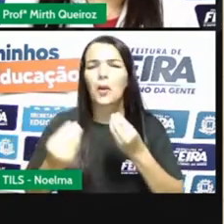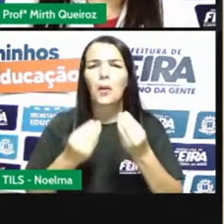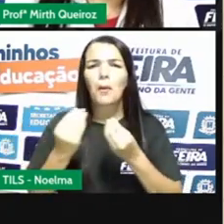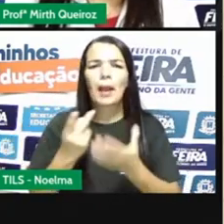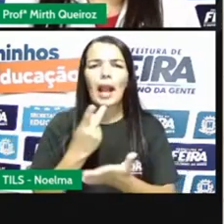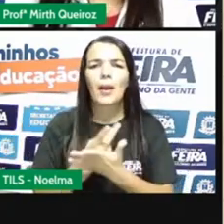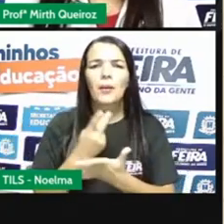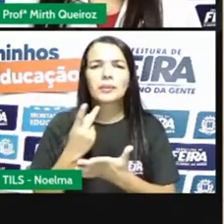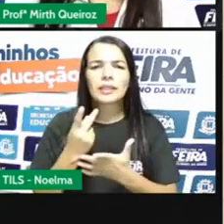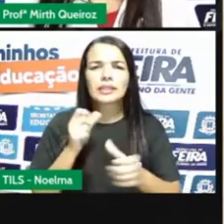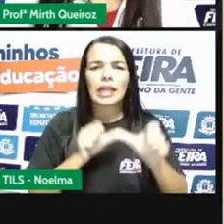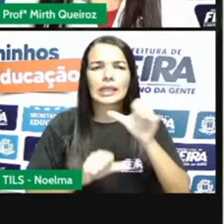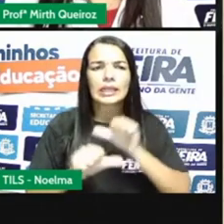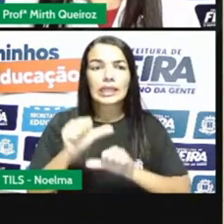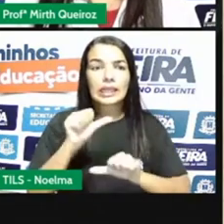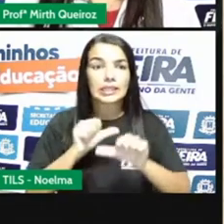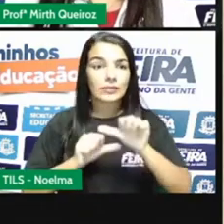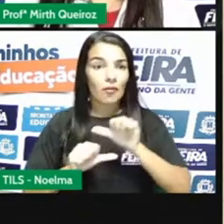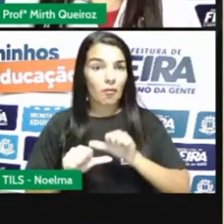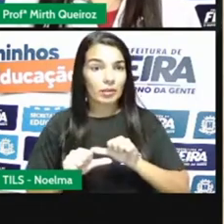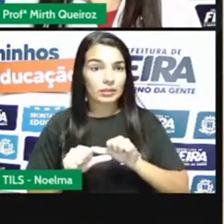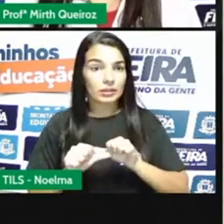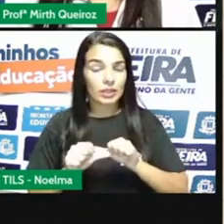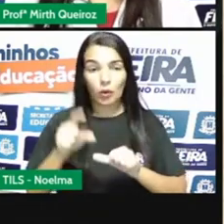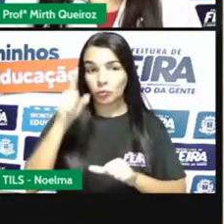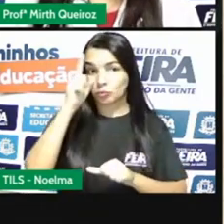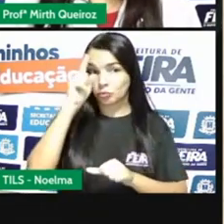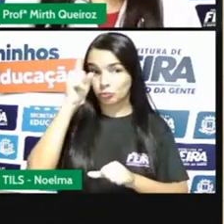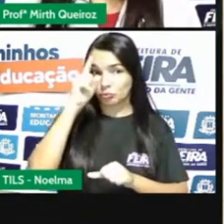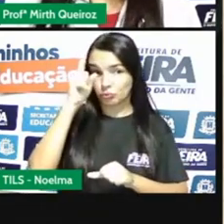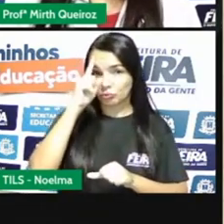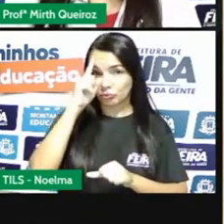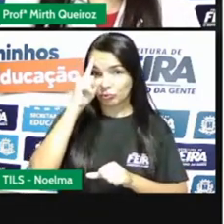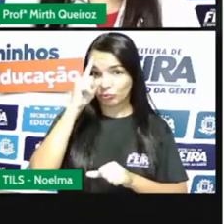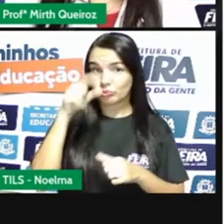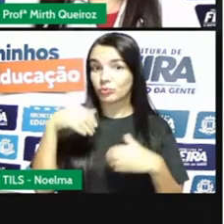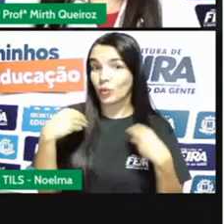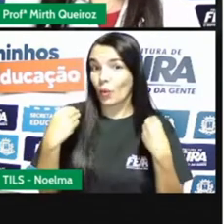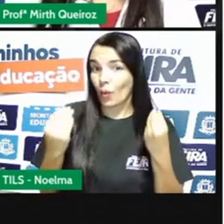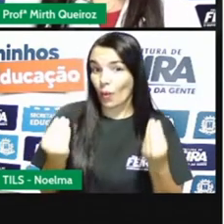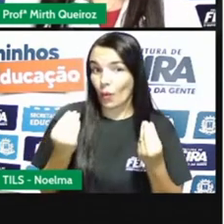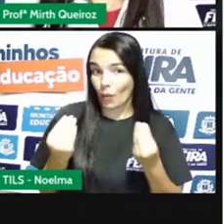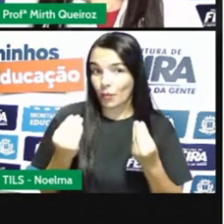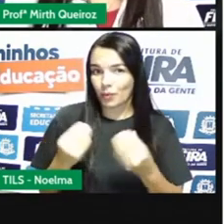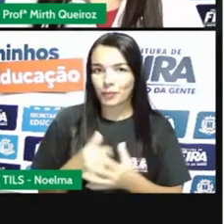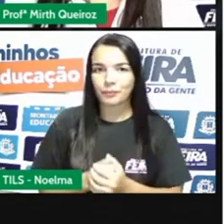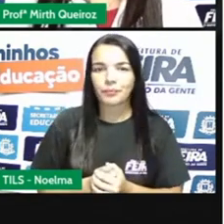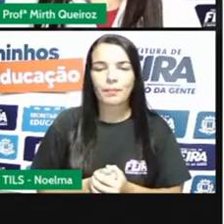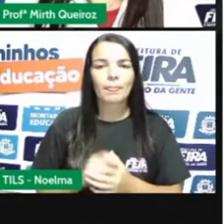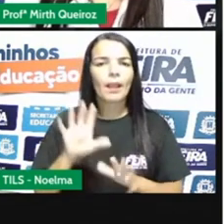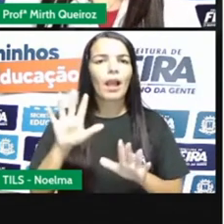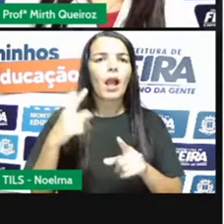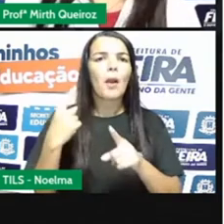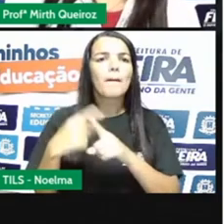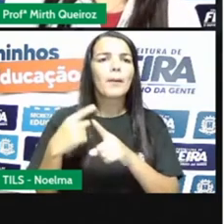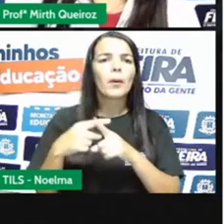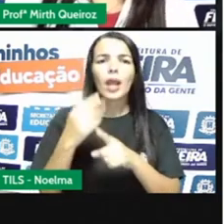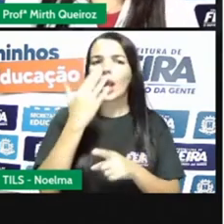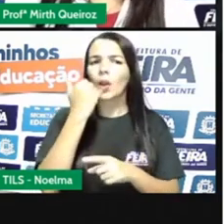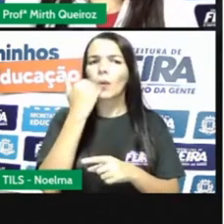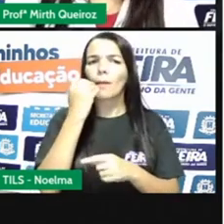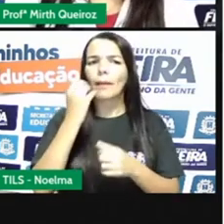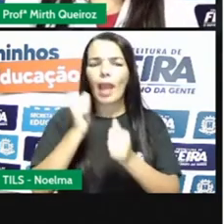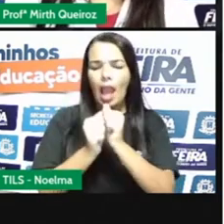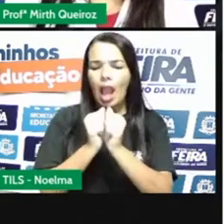acontecem essas transformações no nosso cotidiano, no nosso dia a dia? Por que comer arroz e